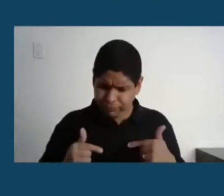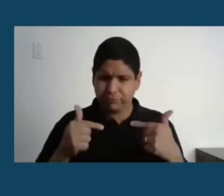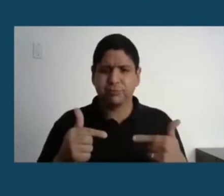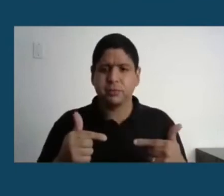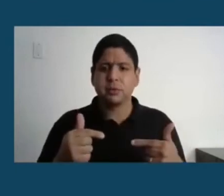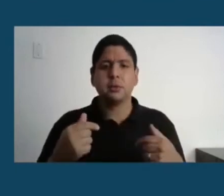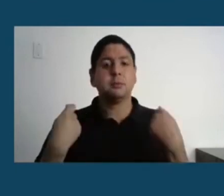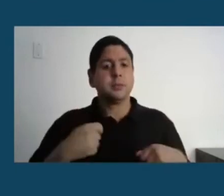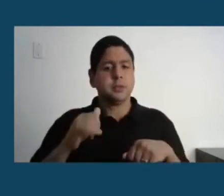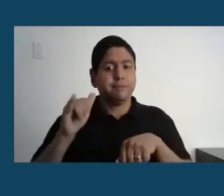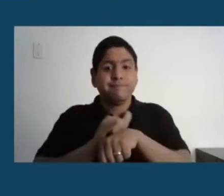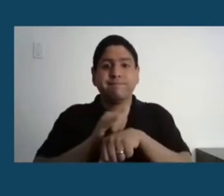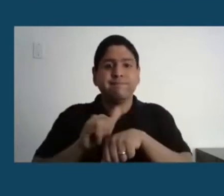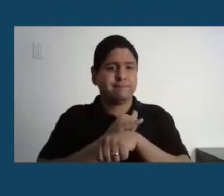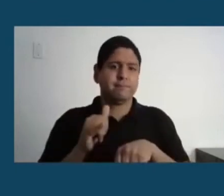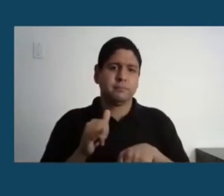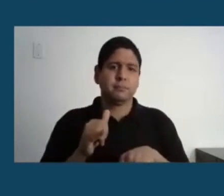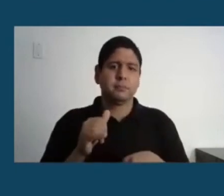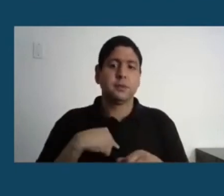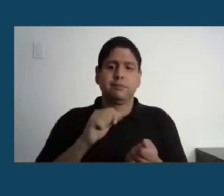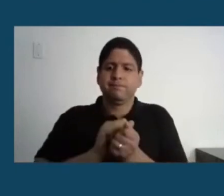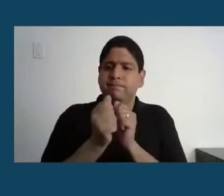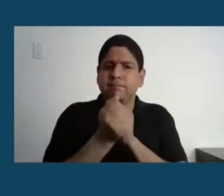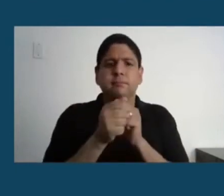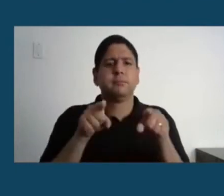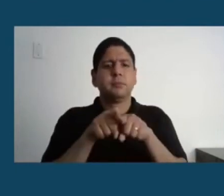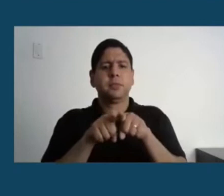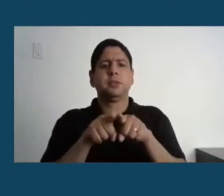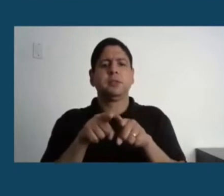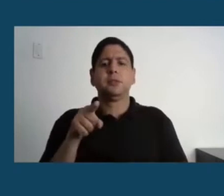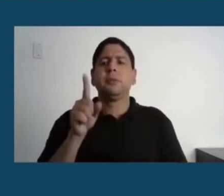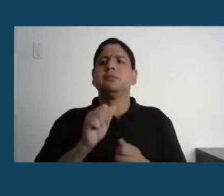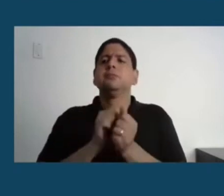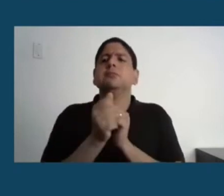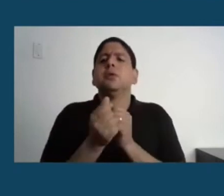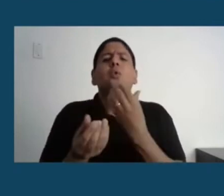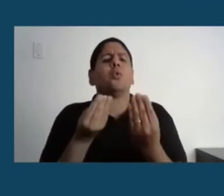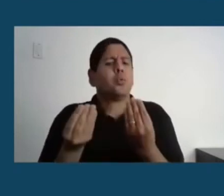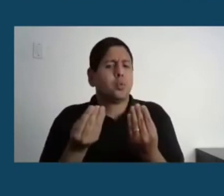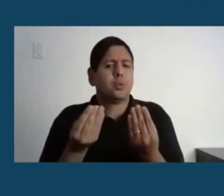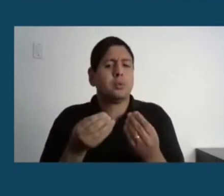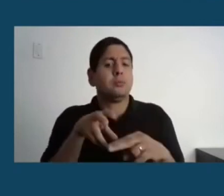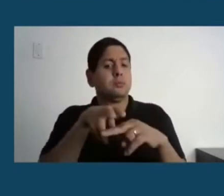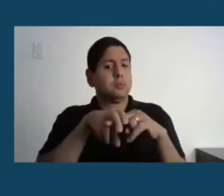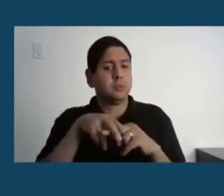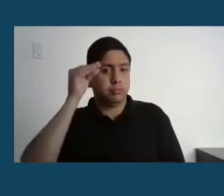adaptabilidade, ela acontece e pode acontecer cada vez mais através do conhecimento.